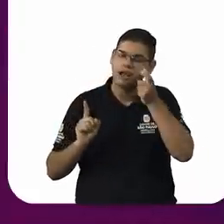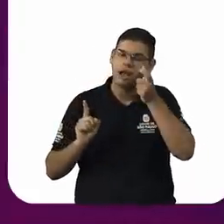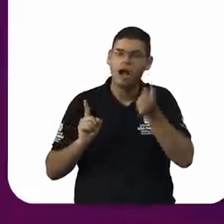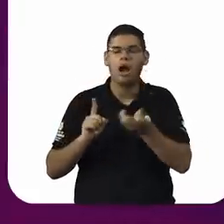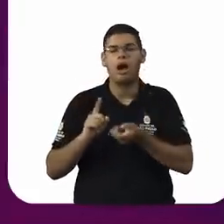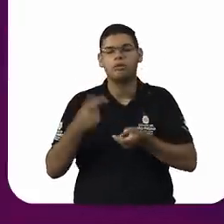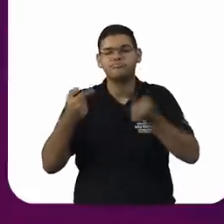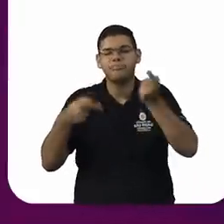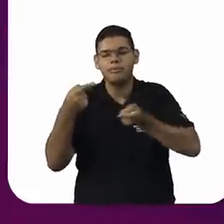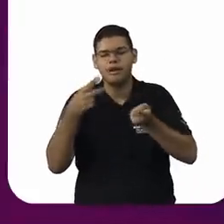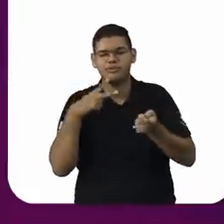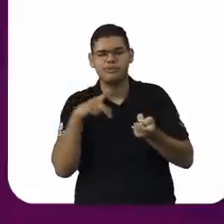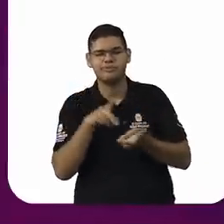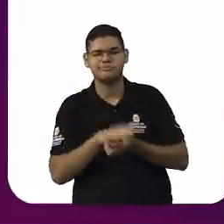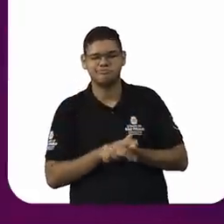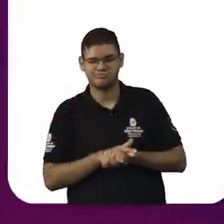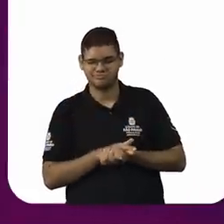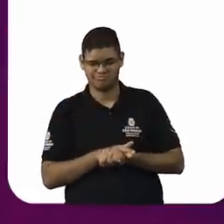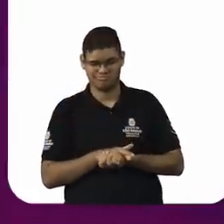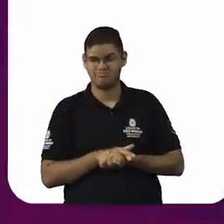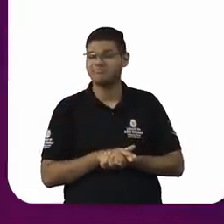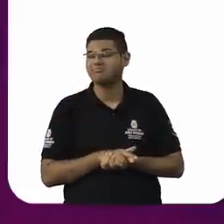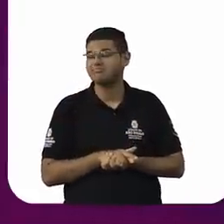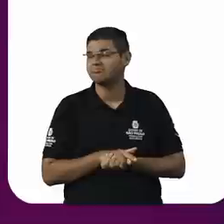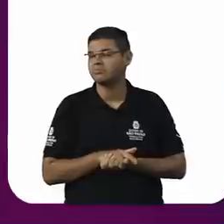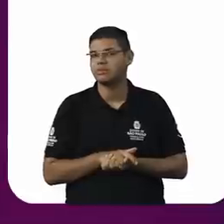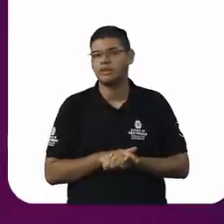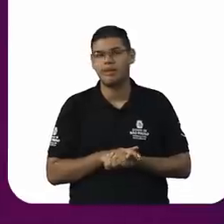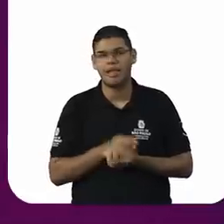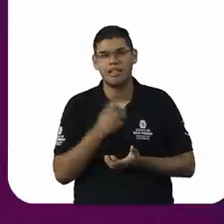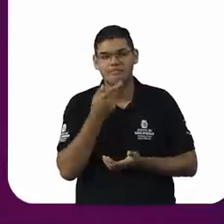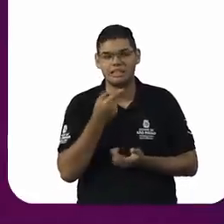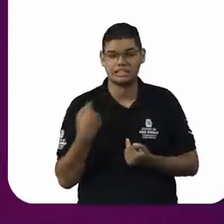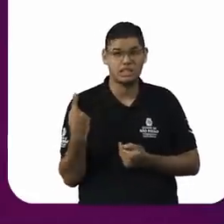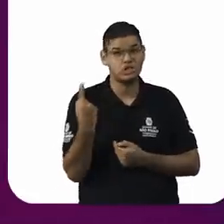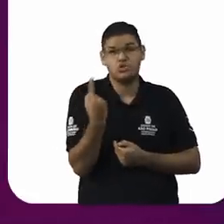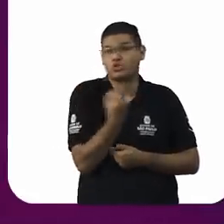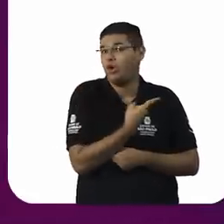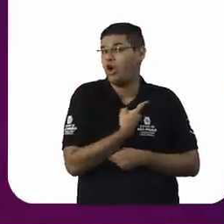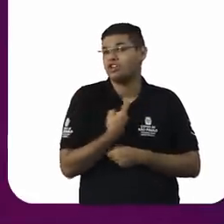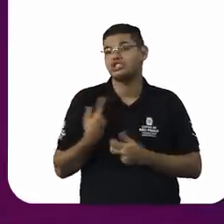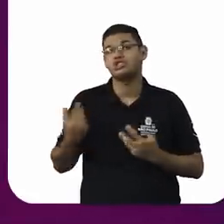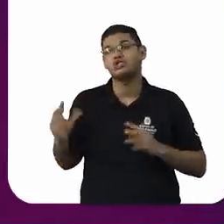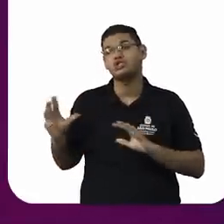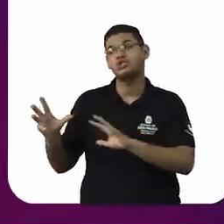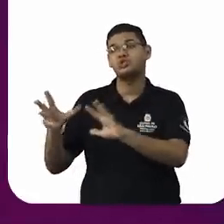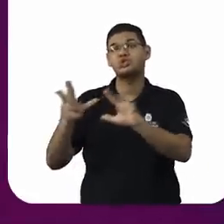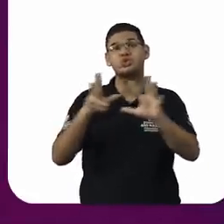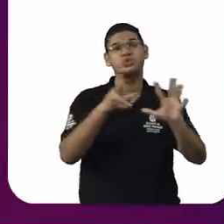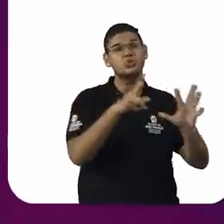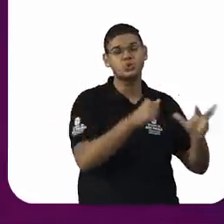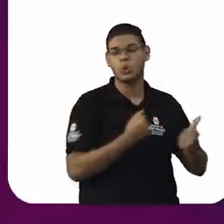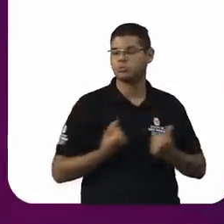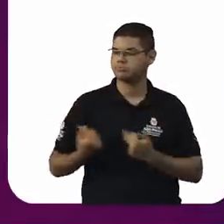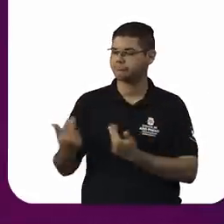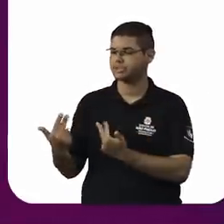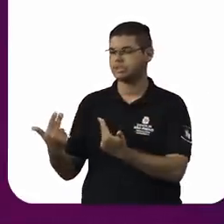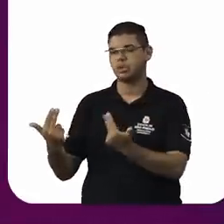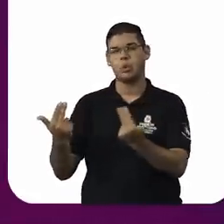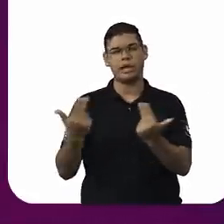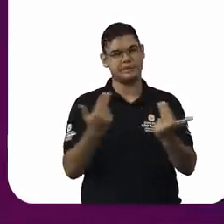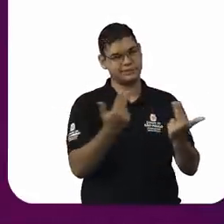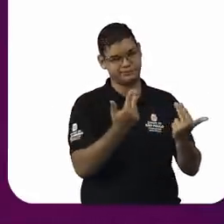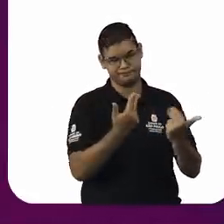elas trazem a máxima do somos todos iguais. mas ela advoga pelo